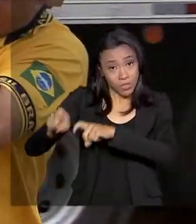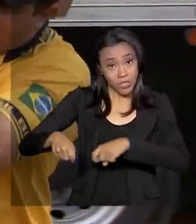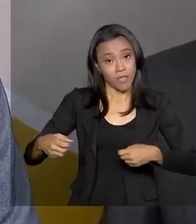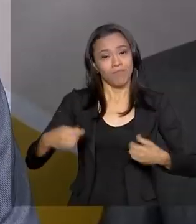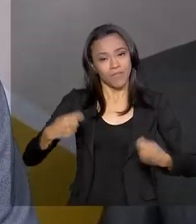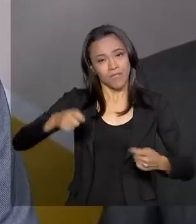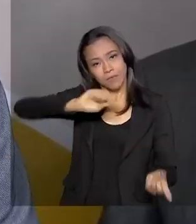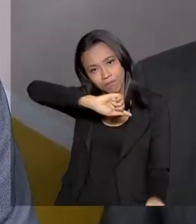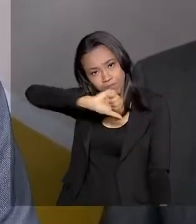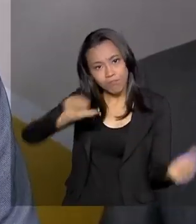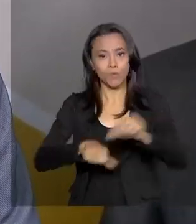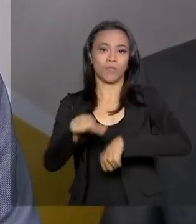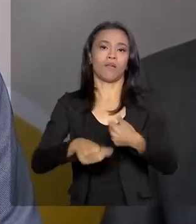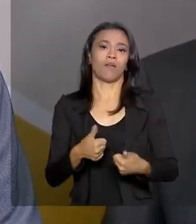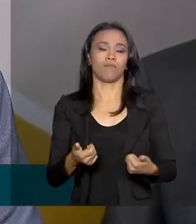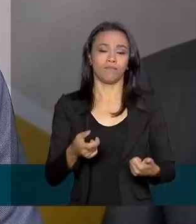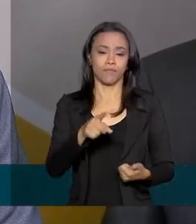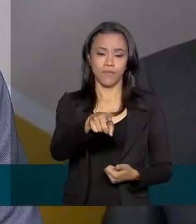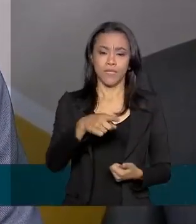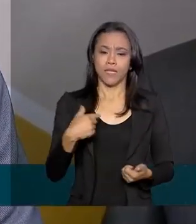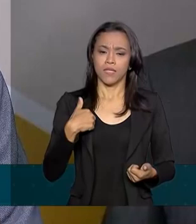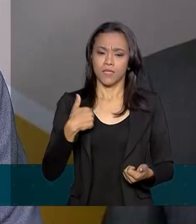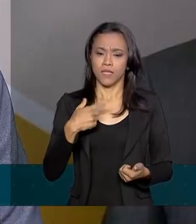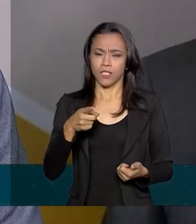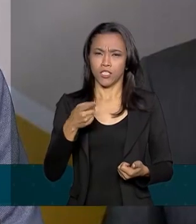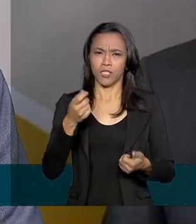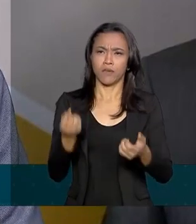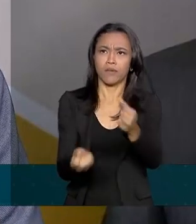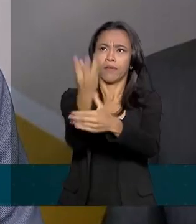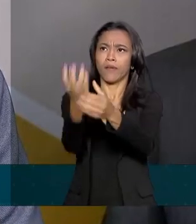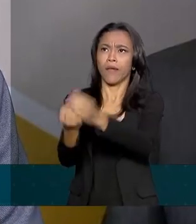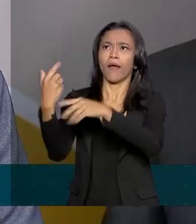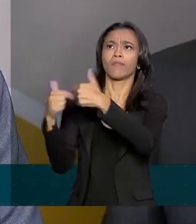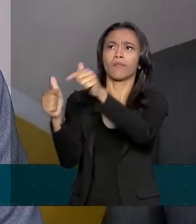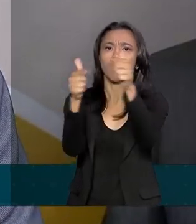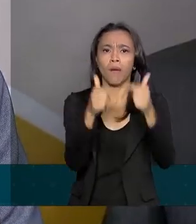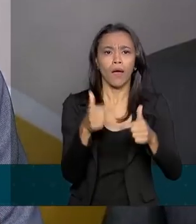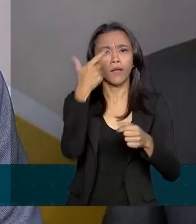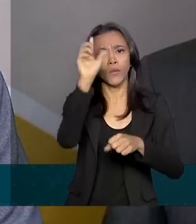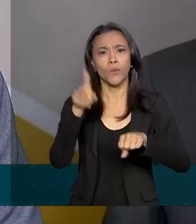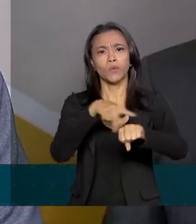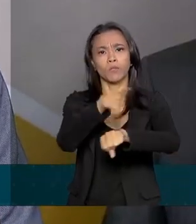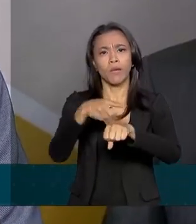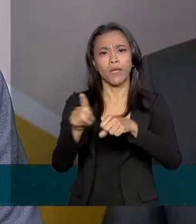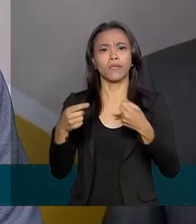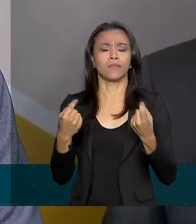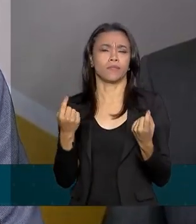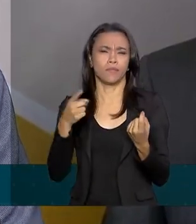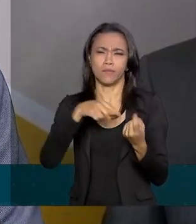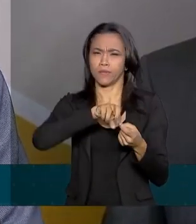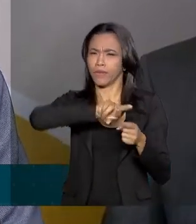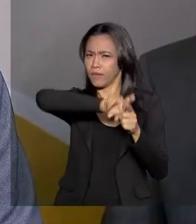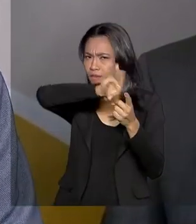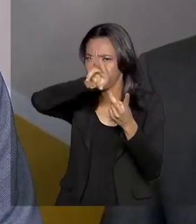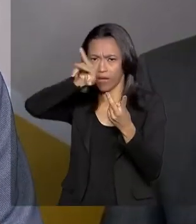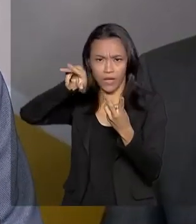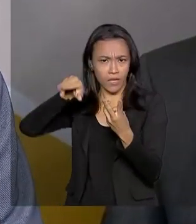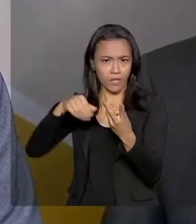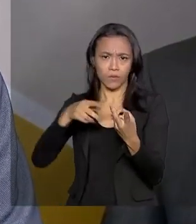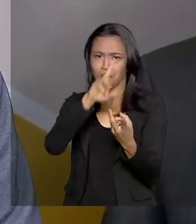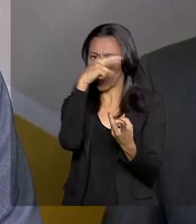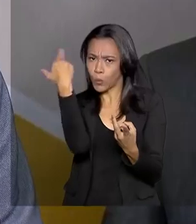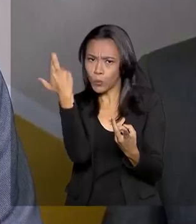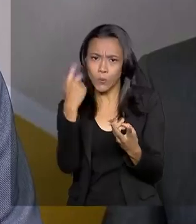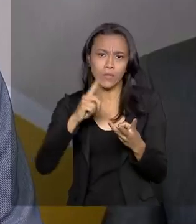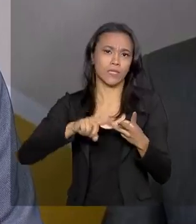invertida. Ao invés de eu criar empregos no Vietnã, criar empregos no Chile com salmão, de criar empregos na Rússia